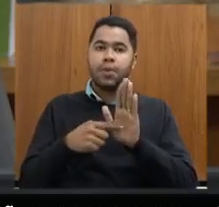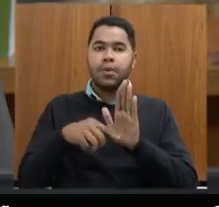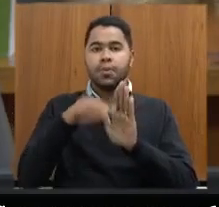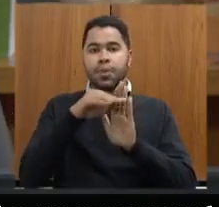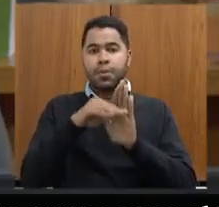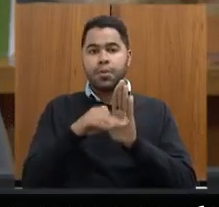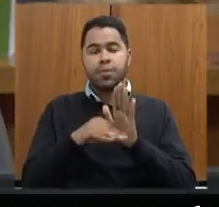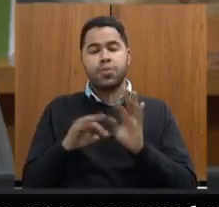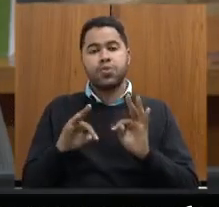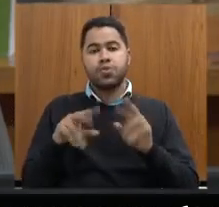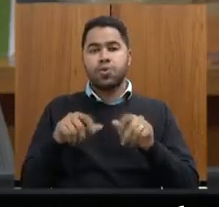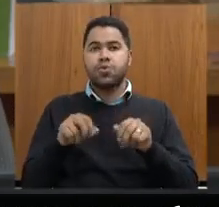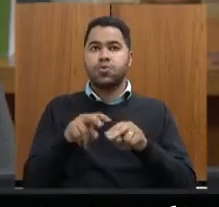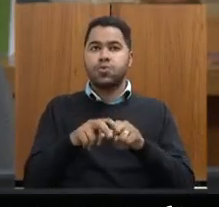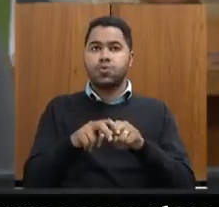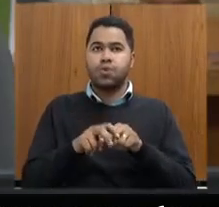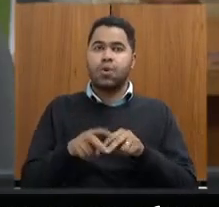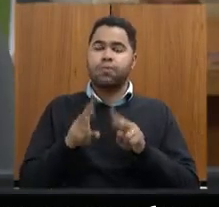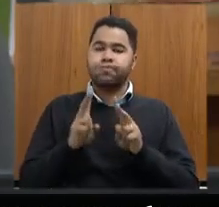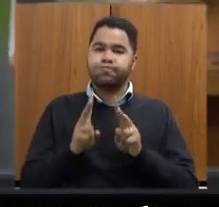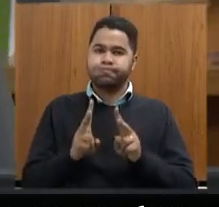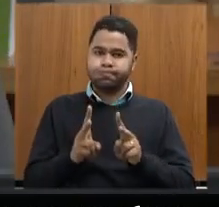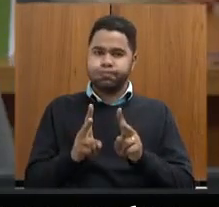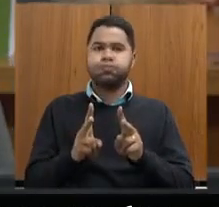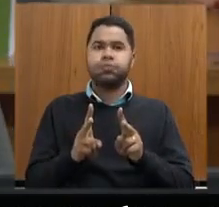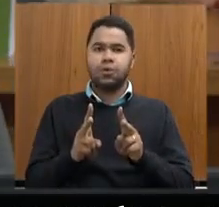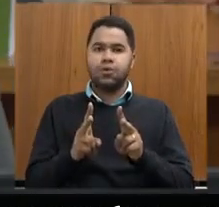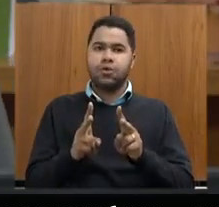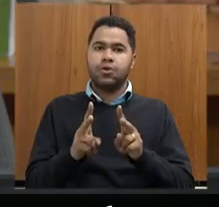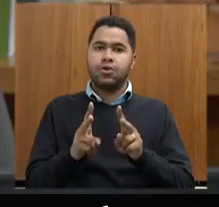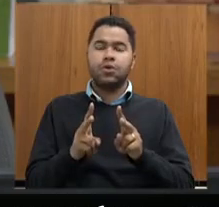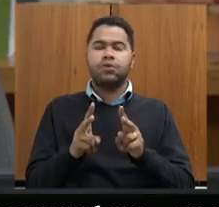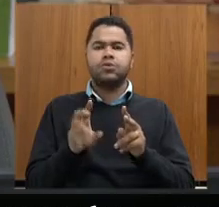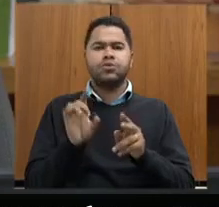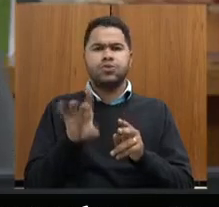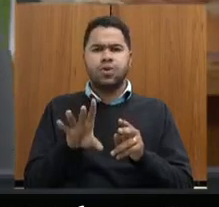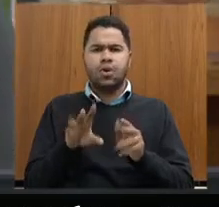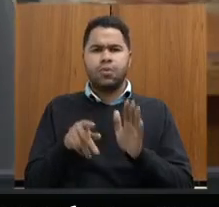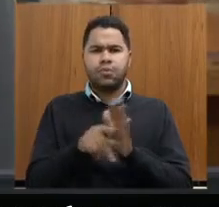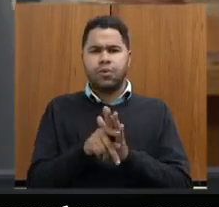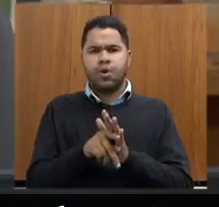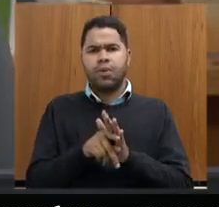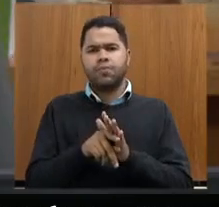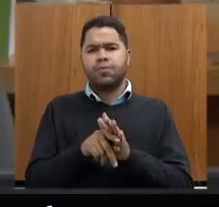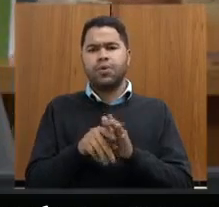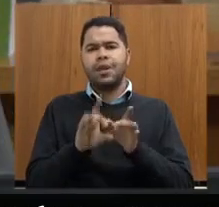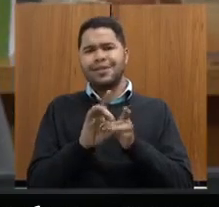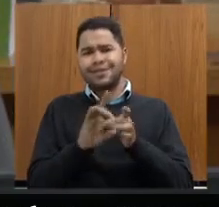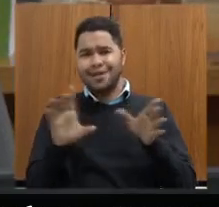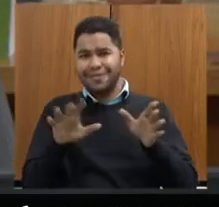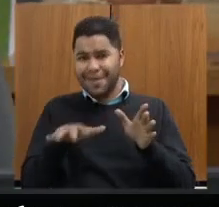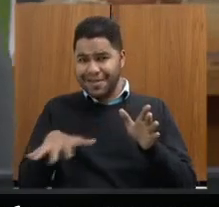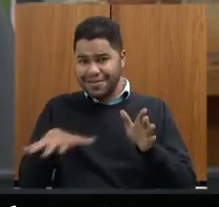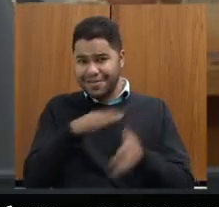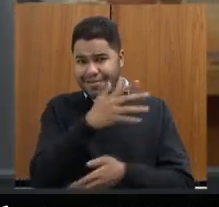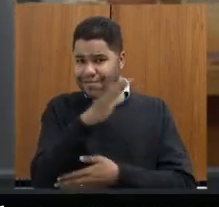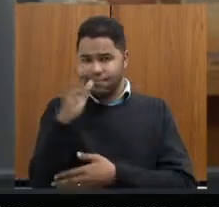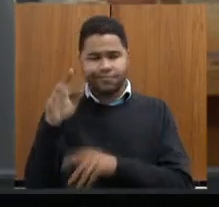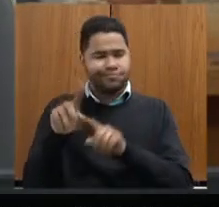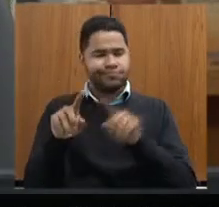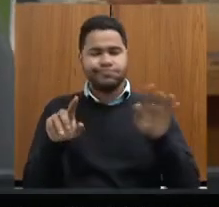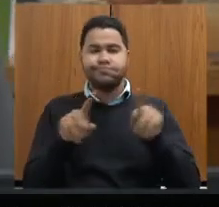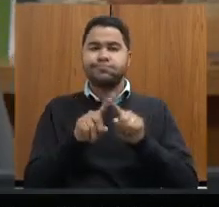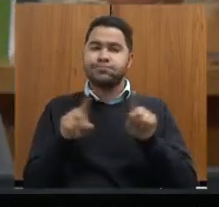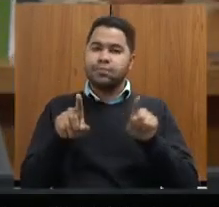todos e por isso mantém a deliberação em conselhos não apenas do licenciamento ambiental mas também das outorgas de empreendimento de grande